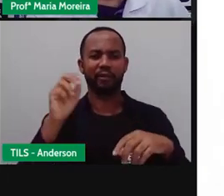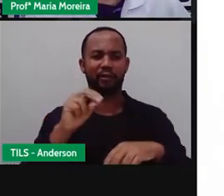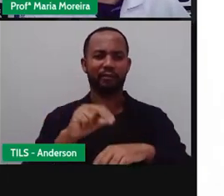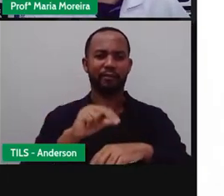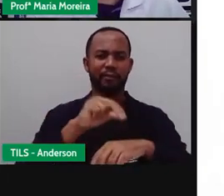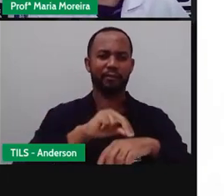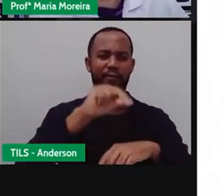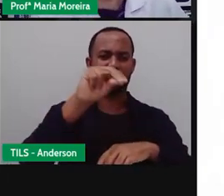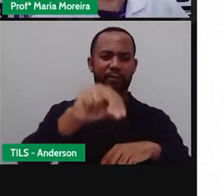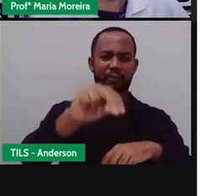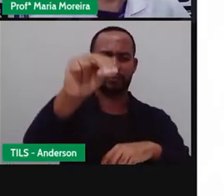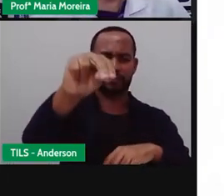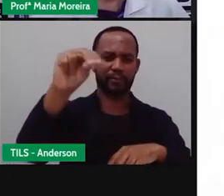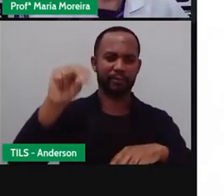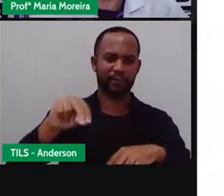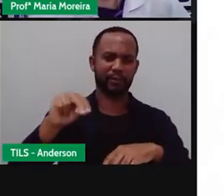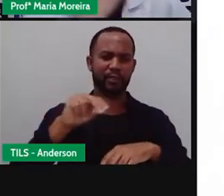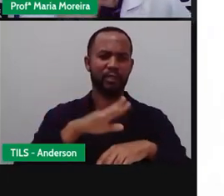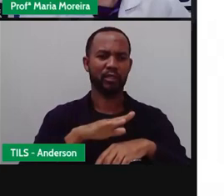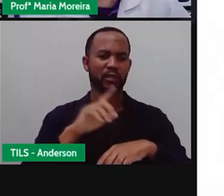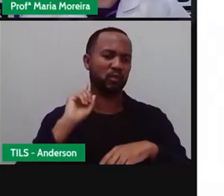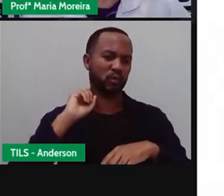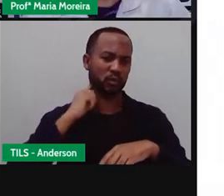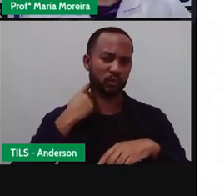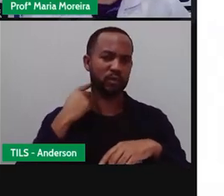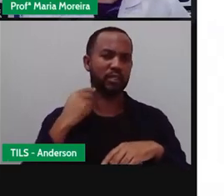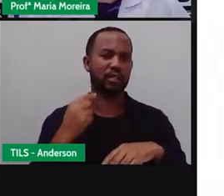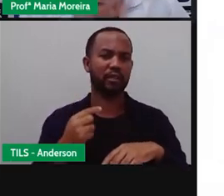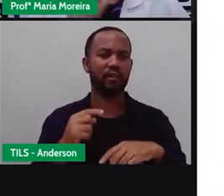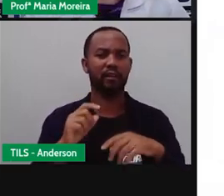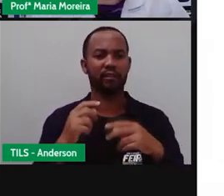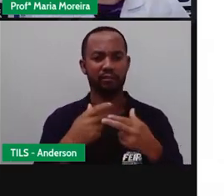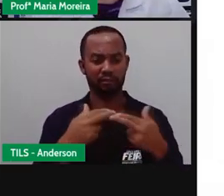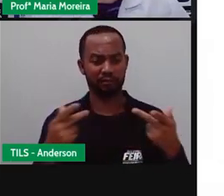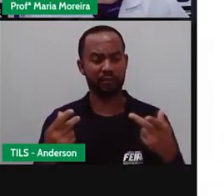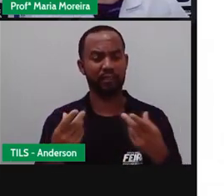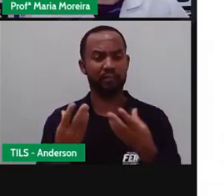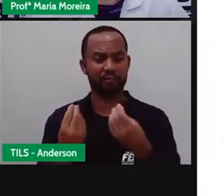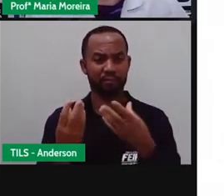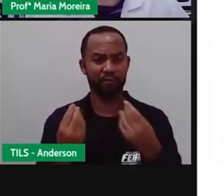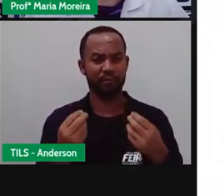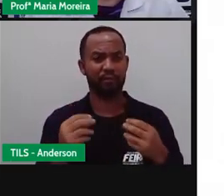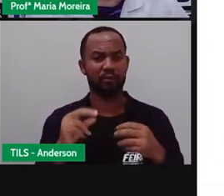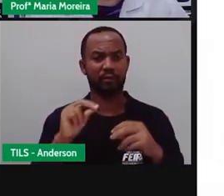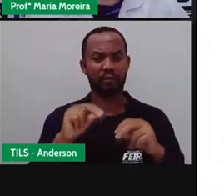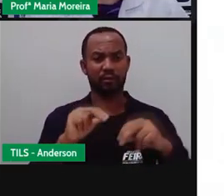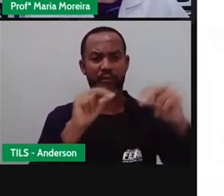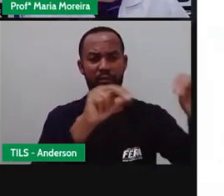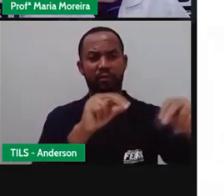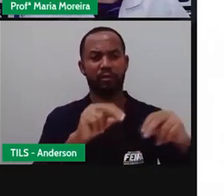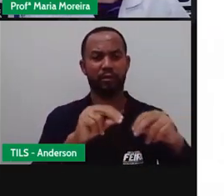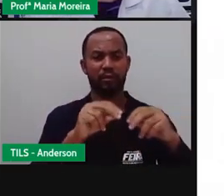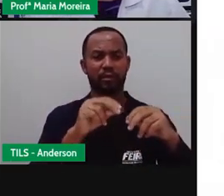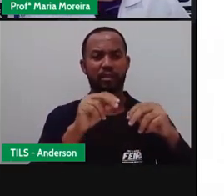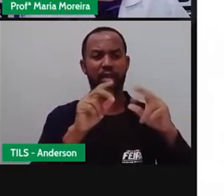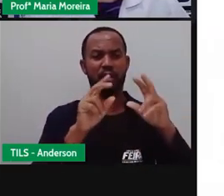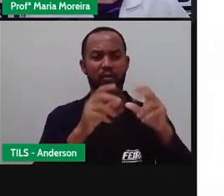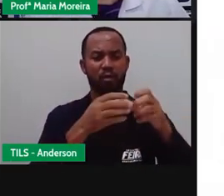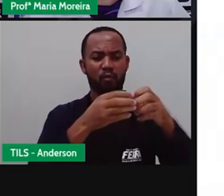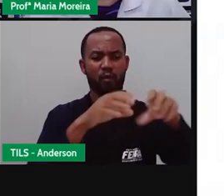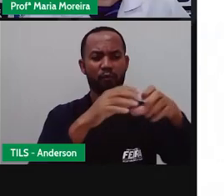alguma bactéria, alguma coisa dali e põe no seu alimento. E a gente acaba consumindo, ela acaba colocando ovos, né,